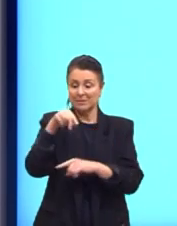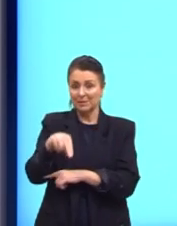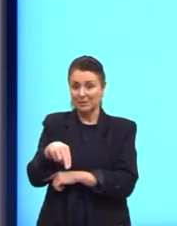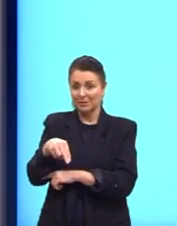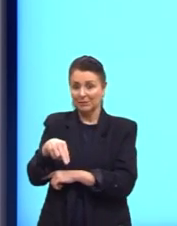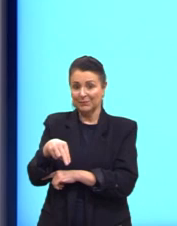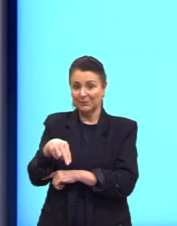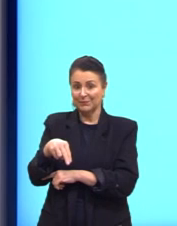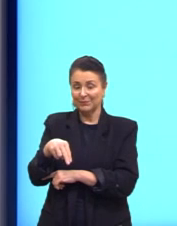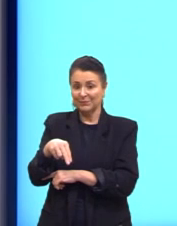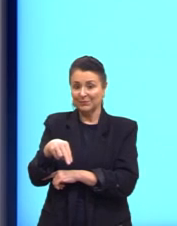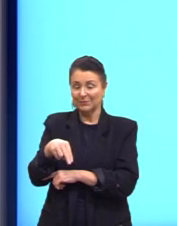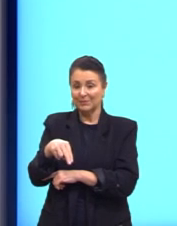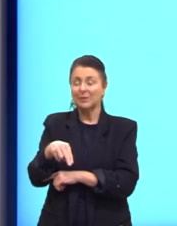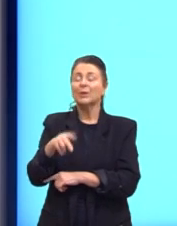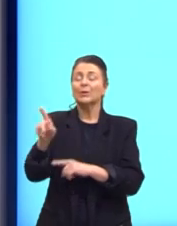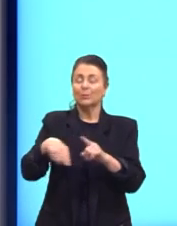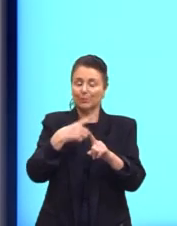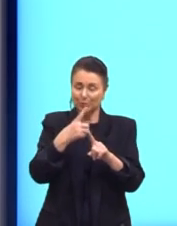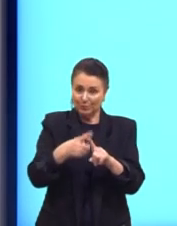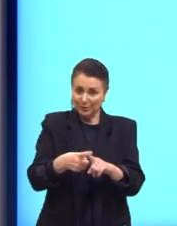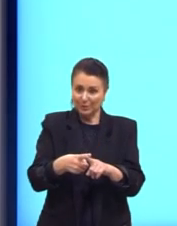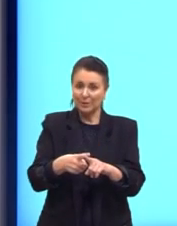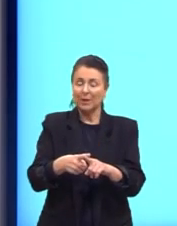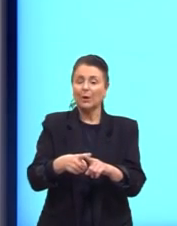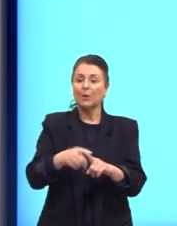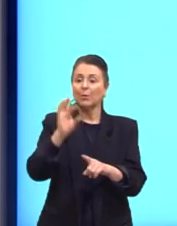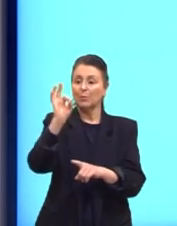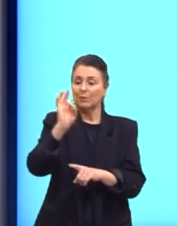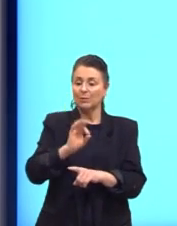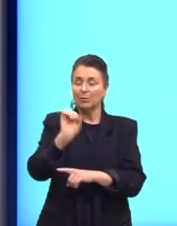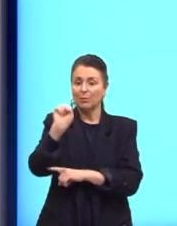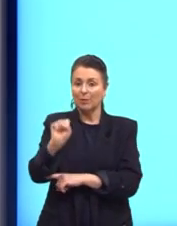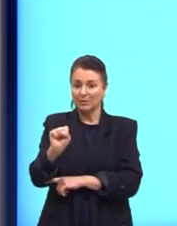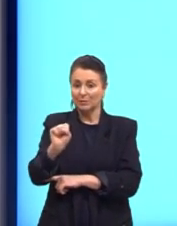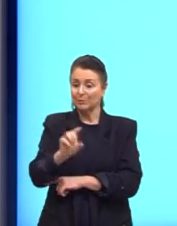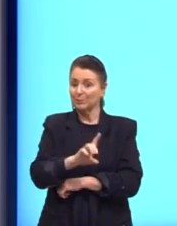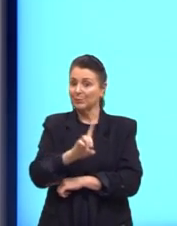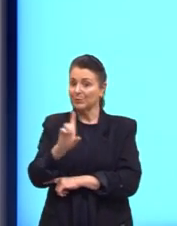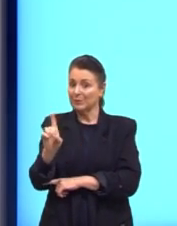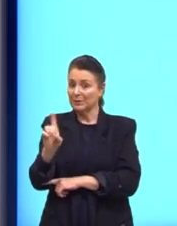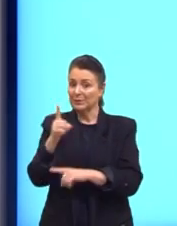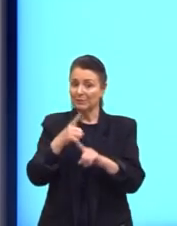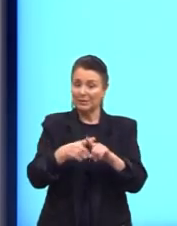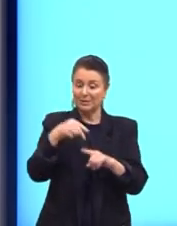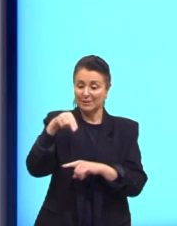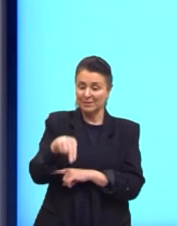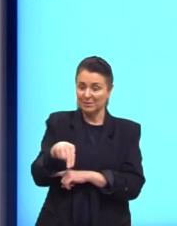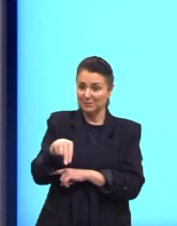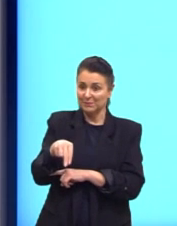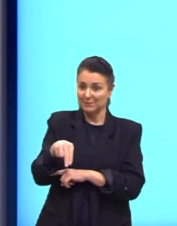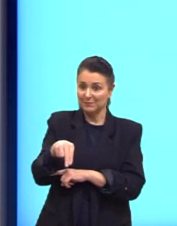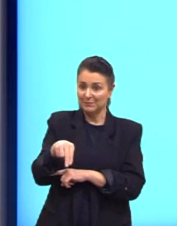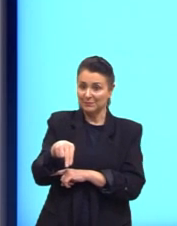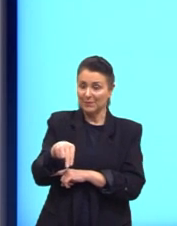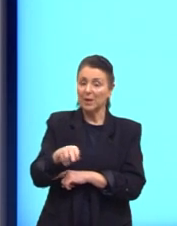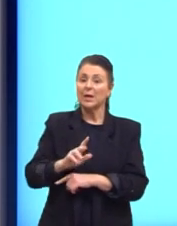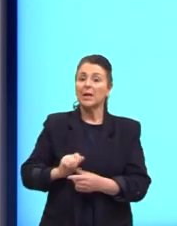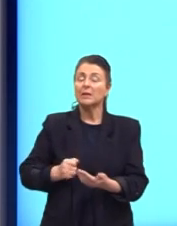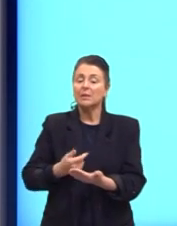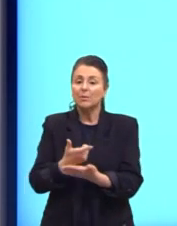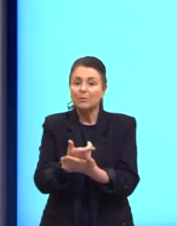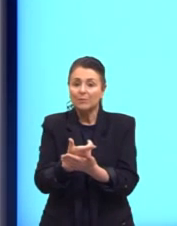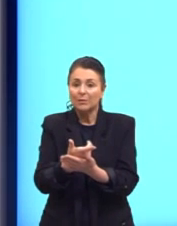né? Então, aqui nós multiplicaríamos o percentual S por D vezes N. Esse seria o preço